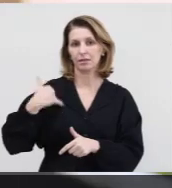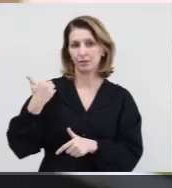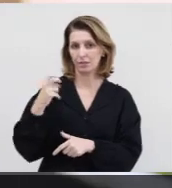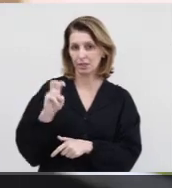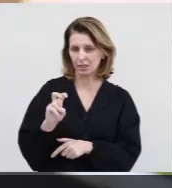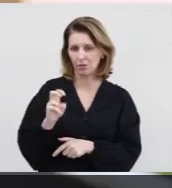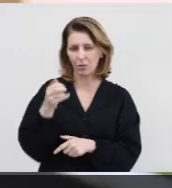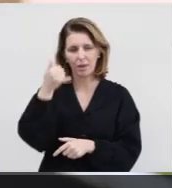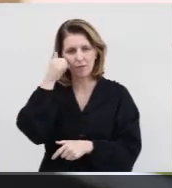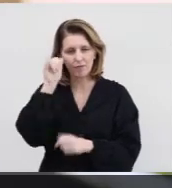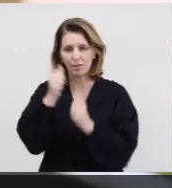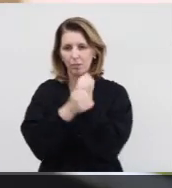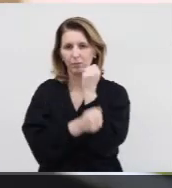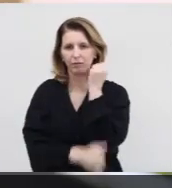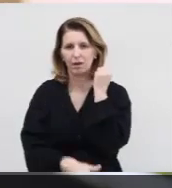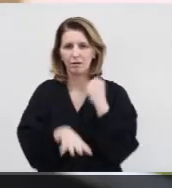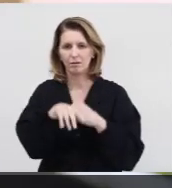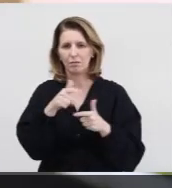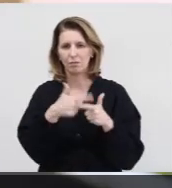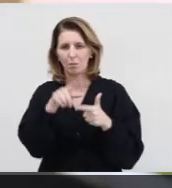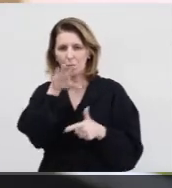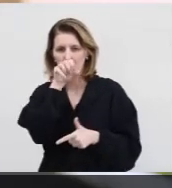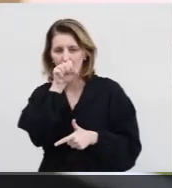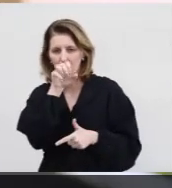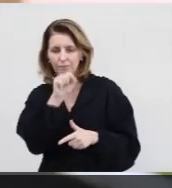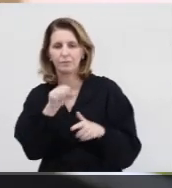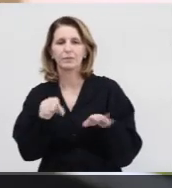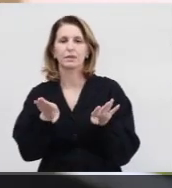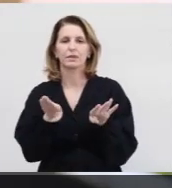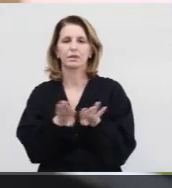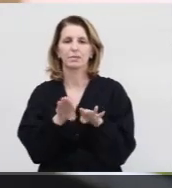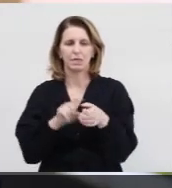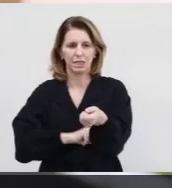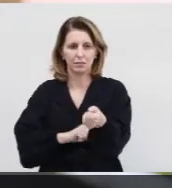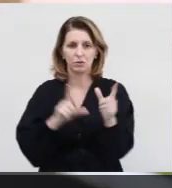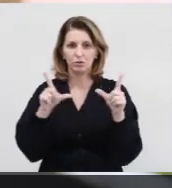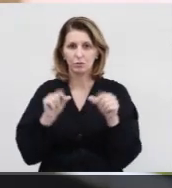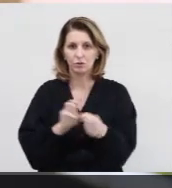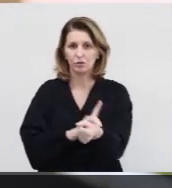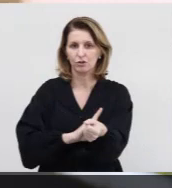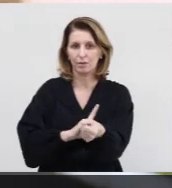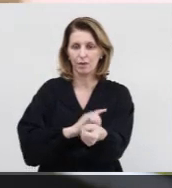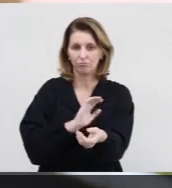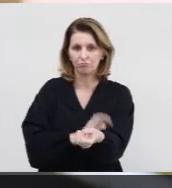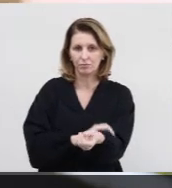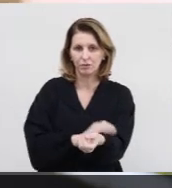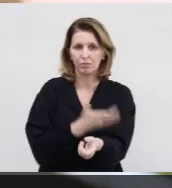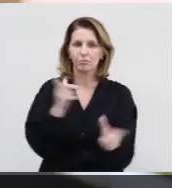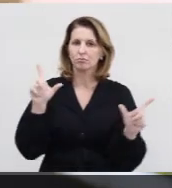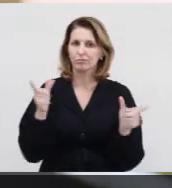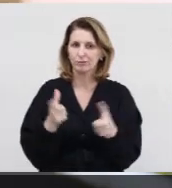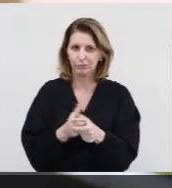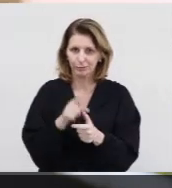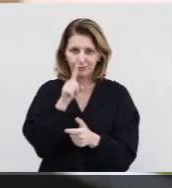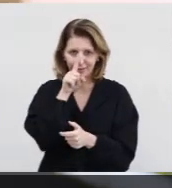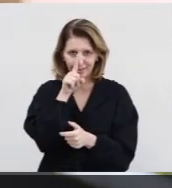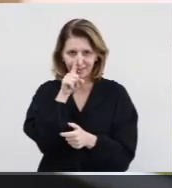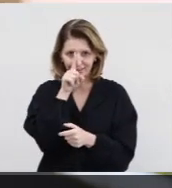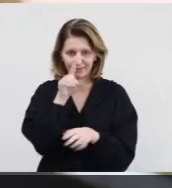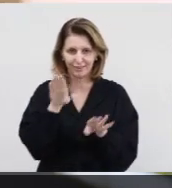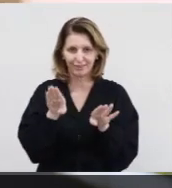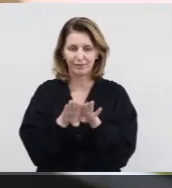evita diarreia e infecções respiratórias, diminui o risco de alergias, diabetes, colesterol alto e hipertensão,